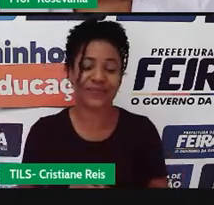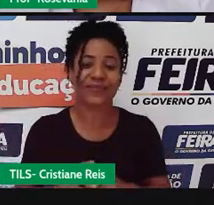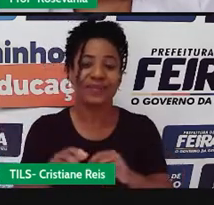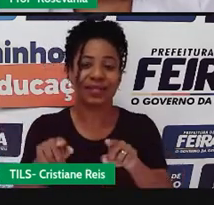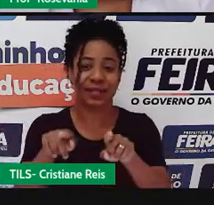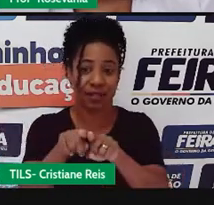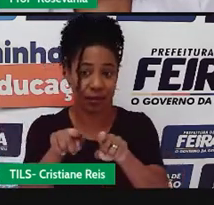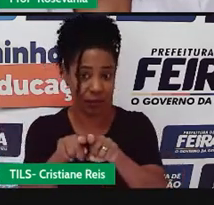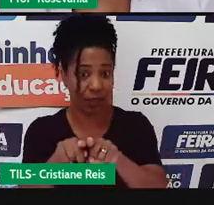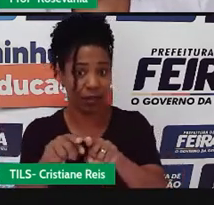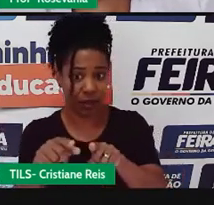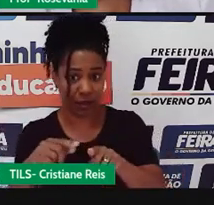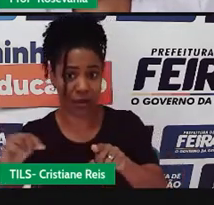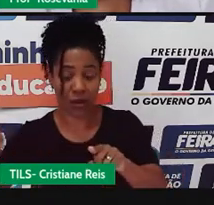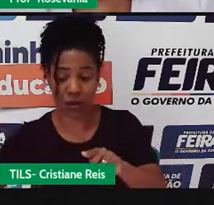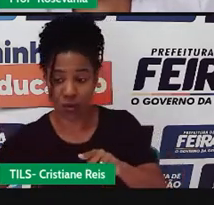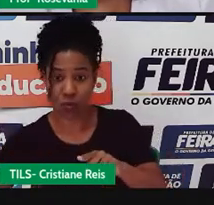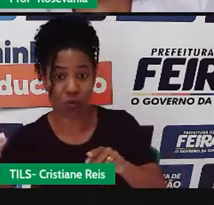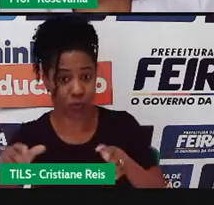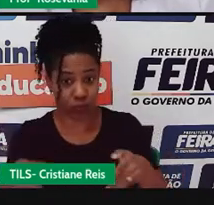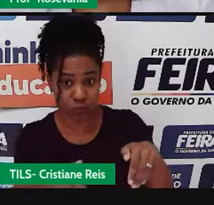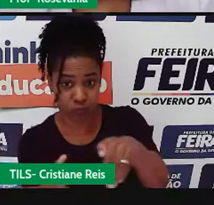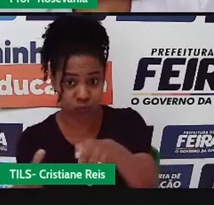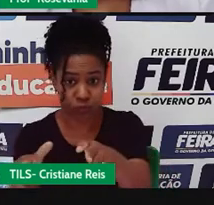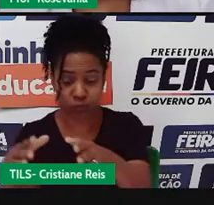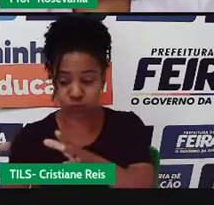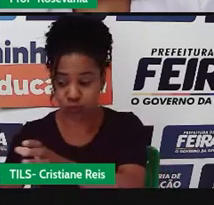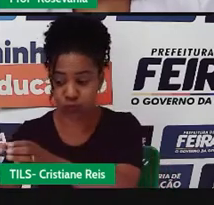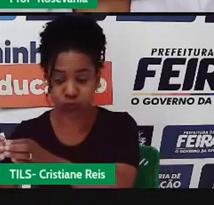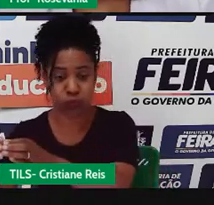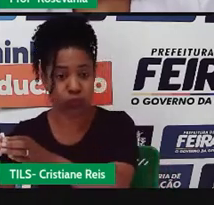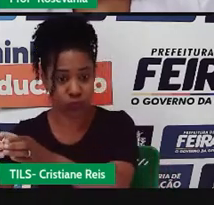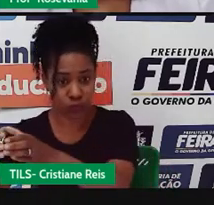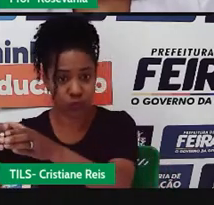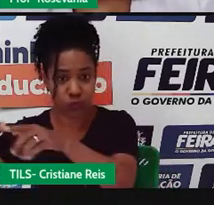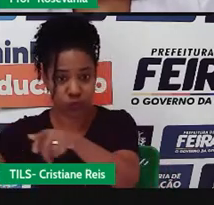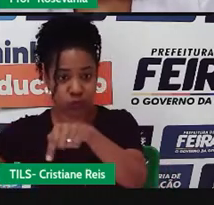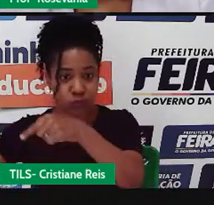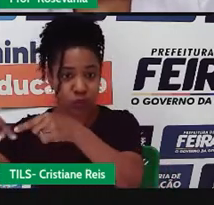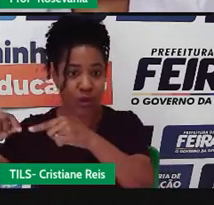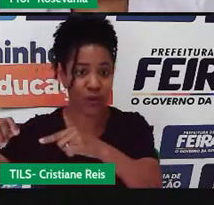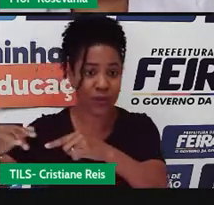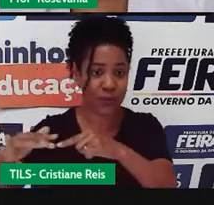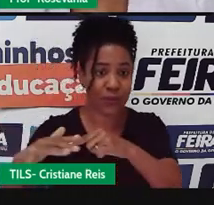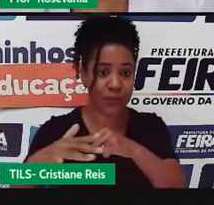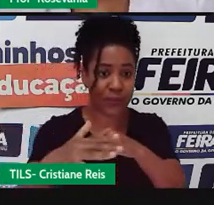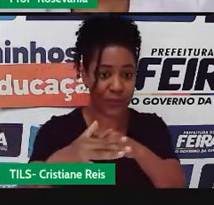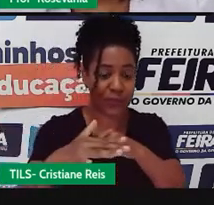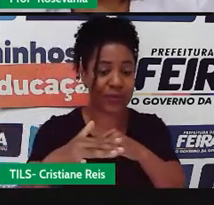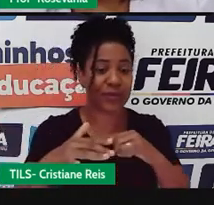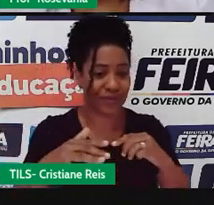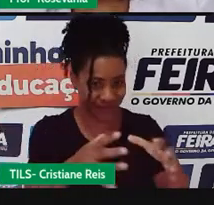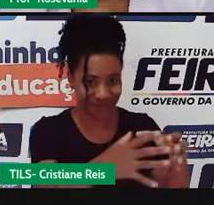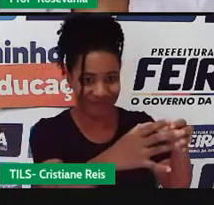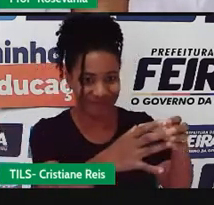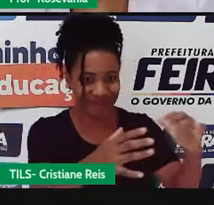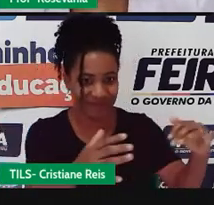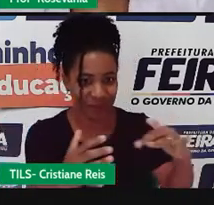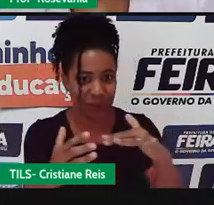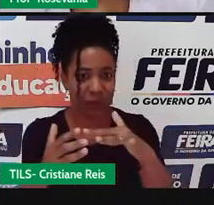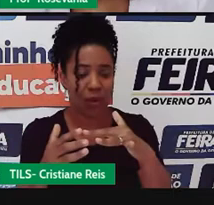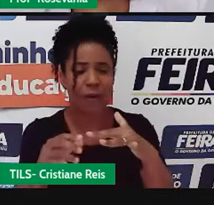subafluentes. Os subafluentes são aqueles que alimentam os afluentes. E os afluentes alimentam os rios.